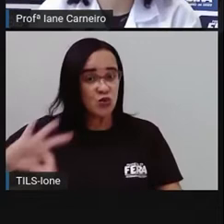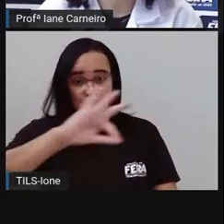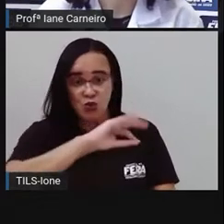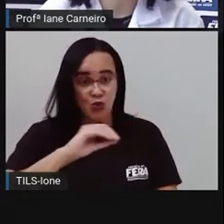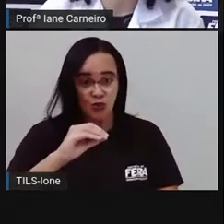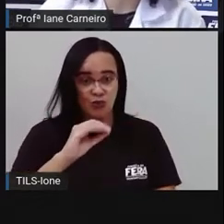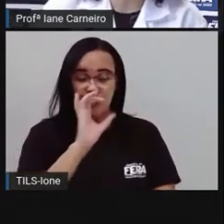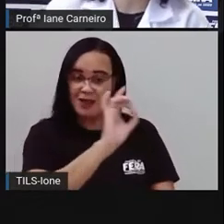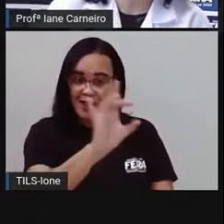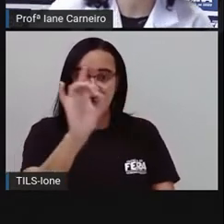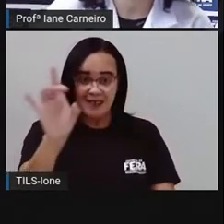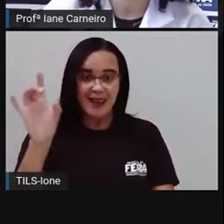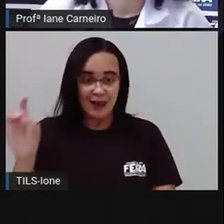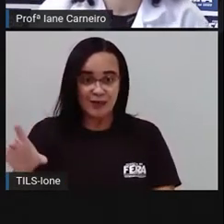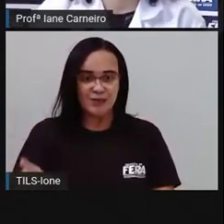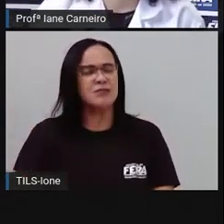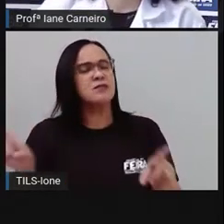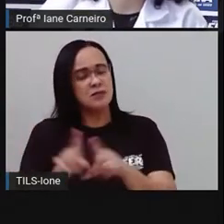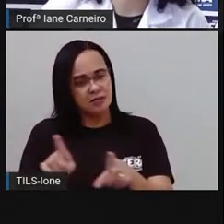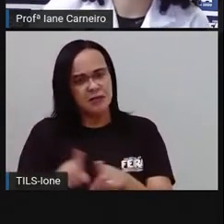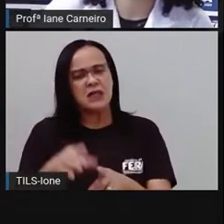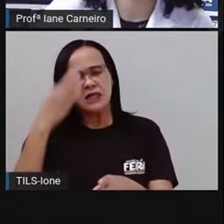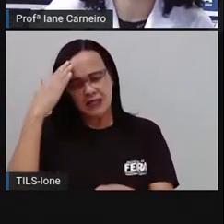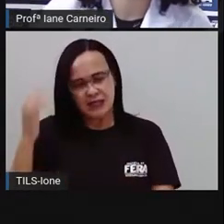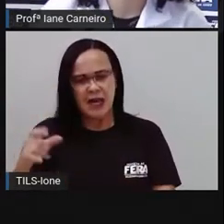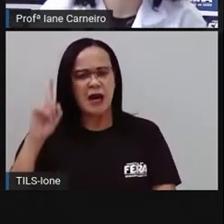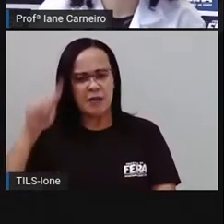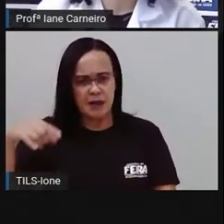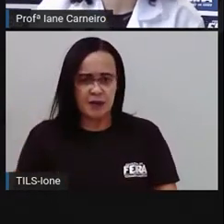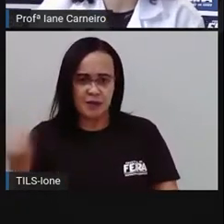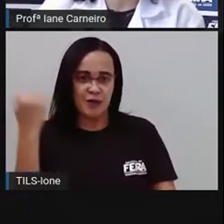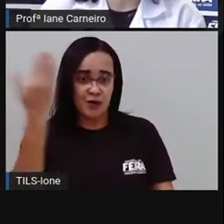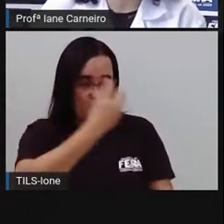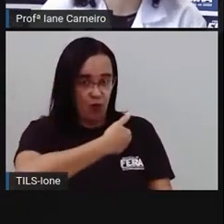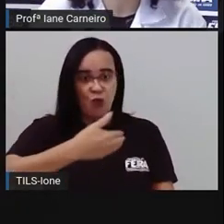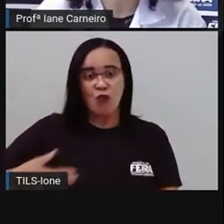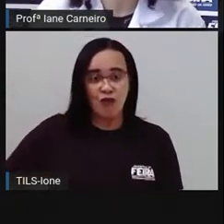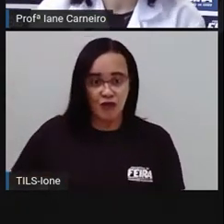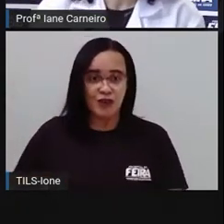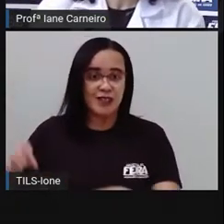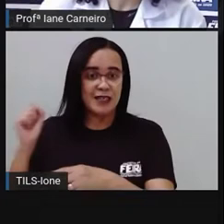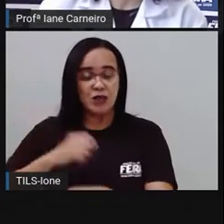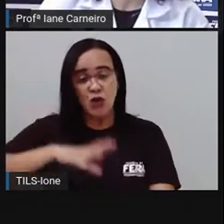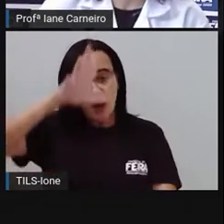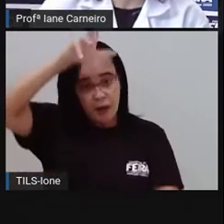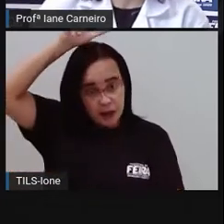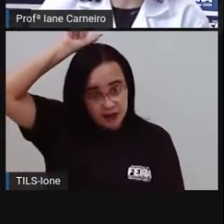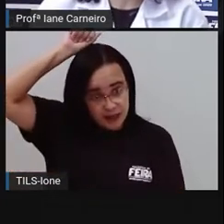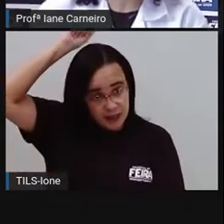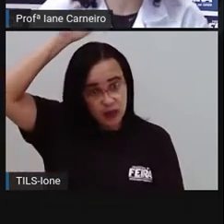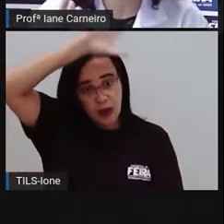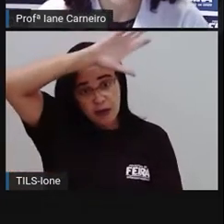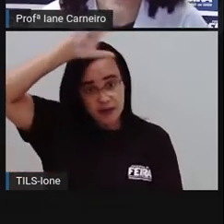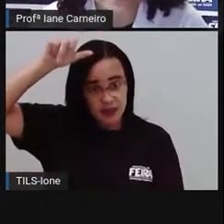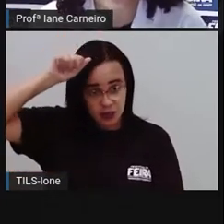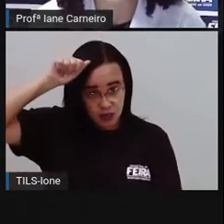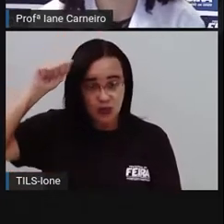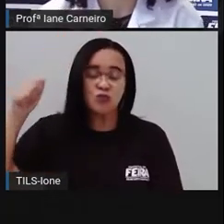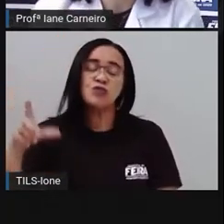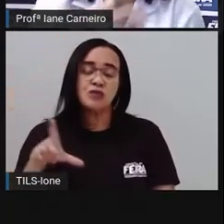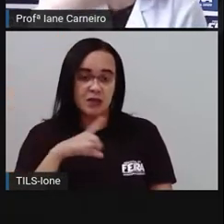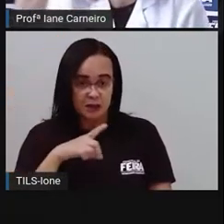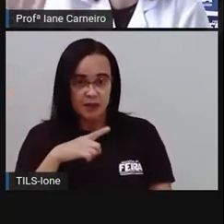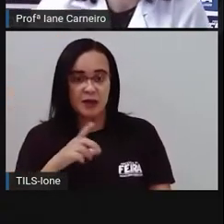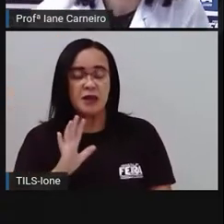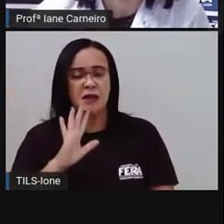poder público, né? Ele precisa fazer a limpeza das ruas, das vias públicas. Mas, né? A calçada da